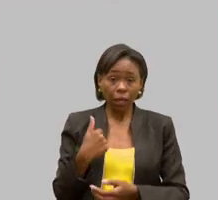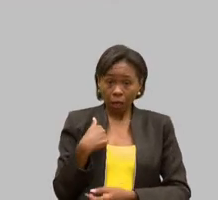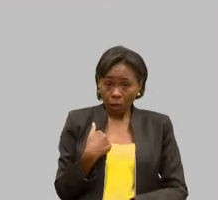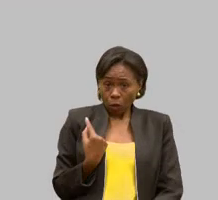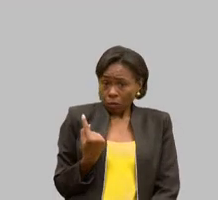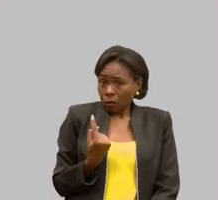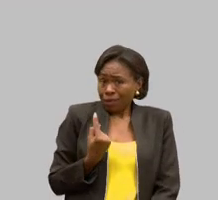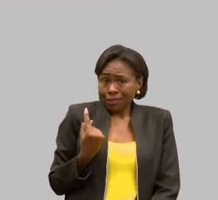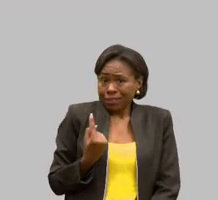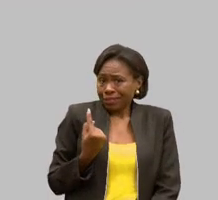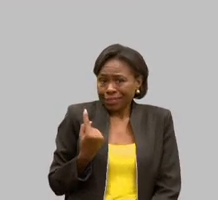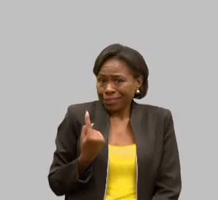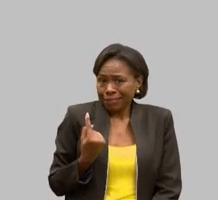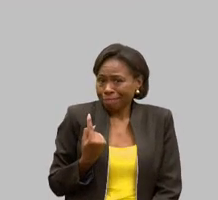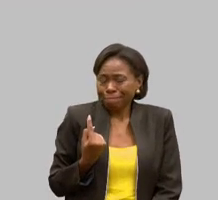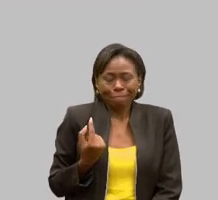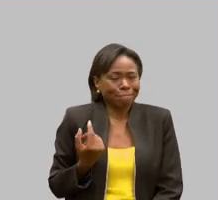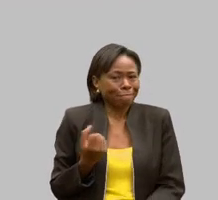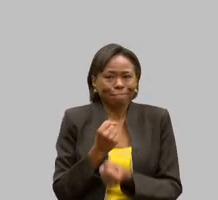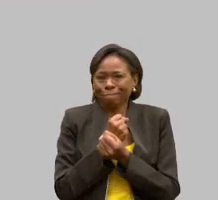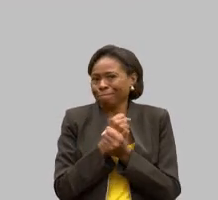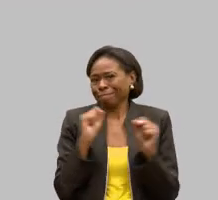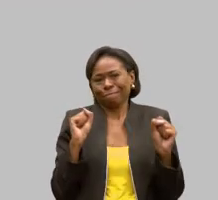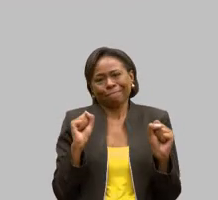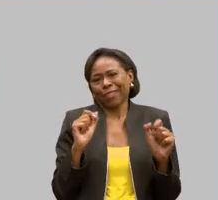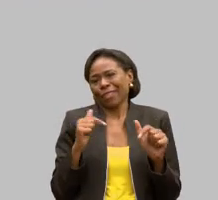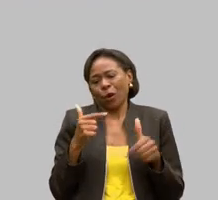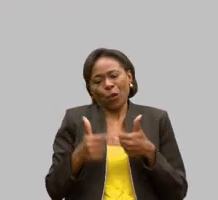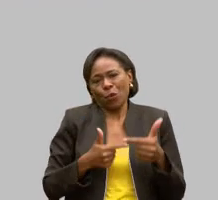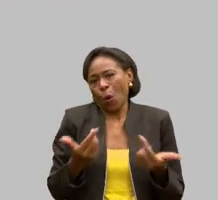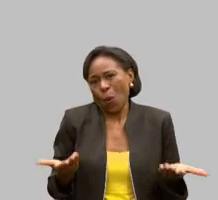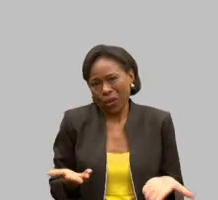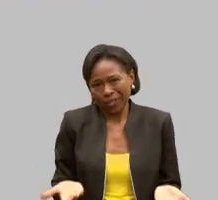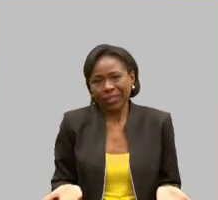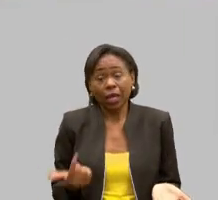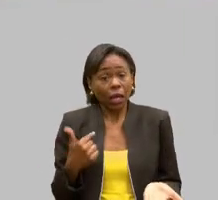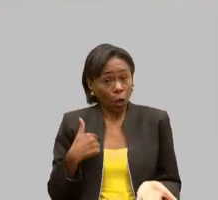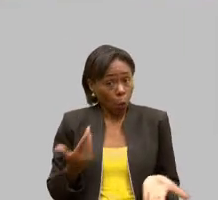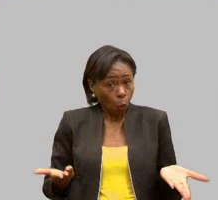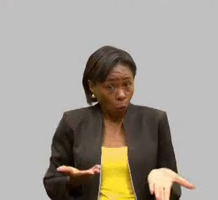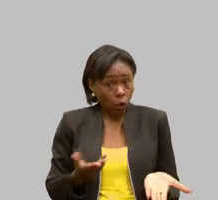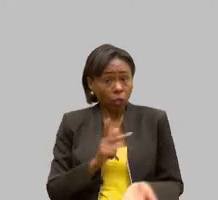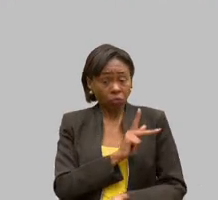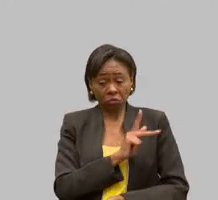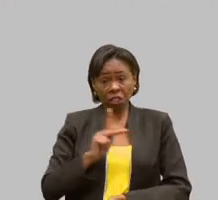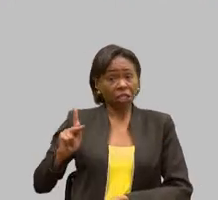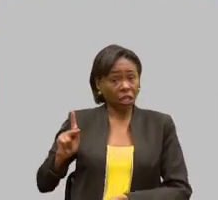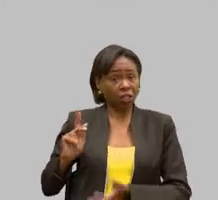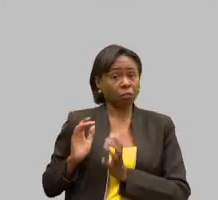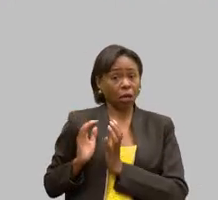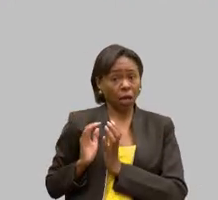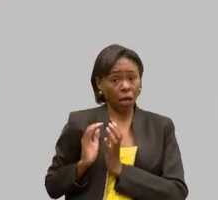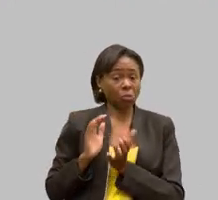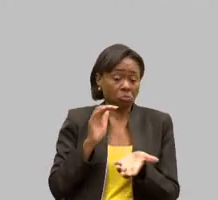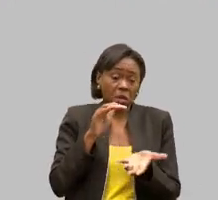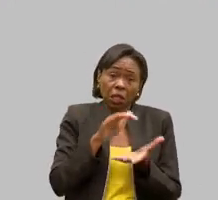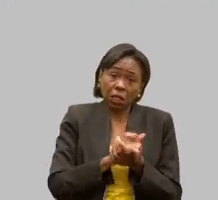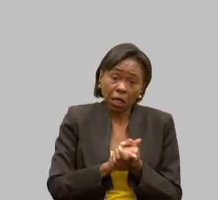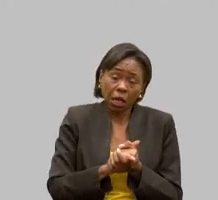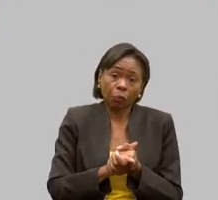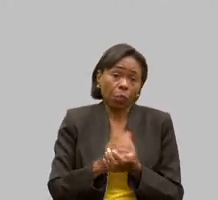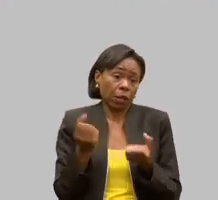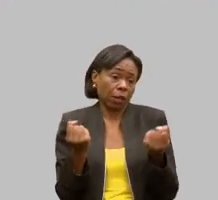faria, eu faço hoje. Hoje eu sou presidente da PAI, hoje eu sou casado, hoje eu tenho carro,